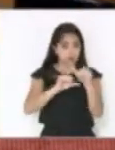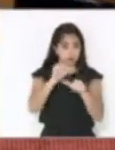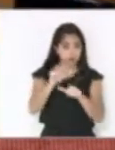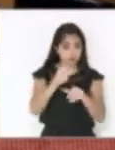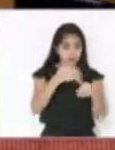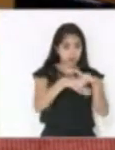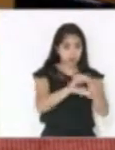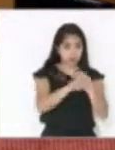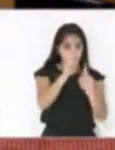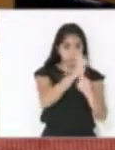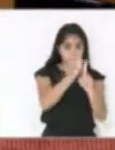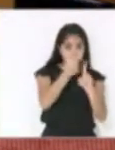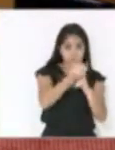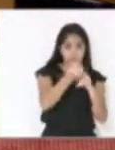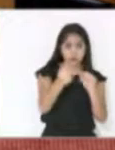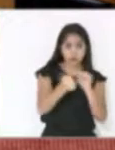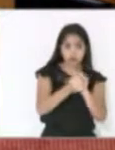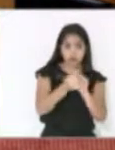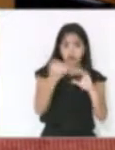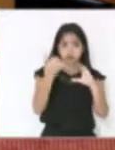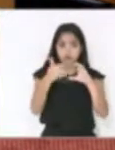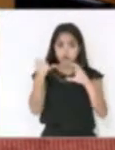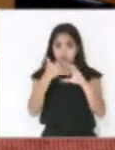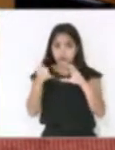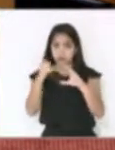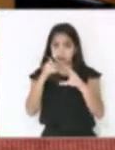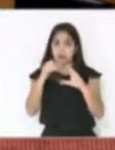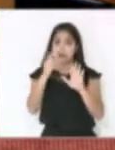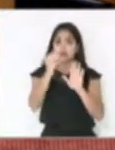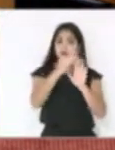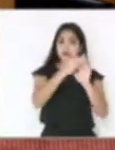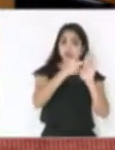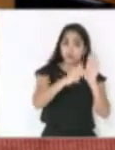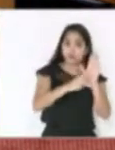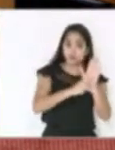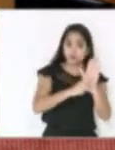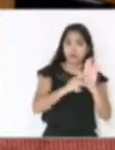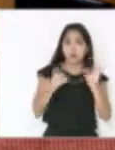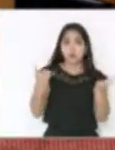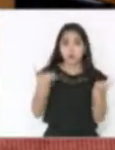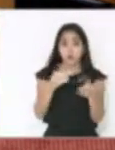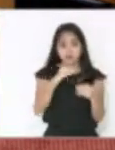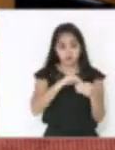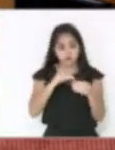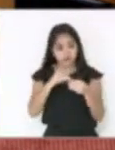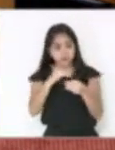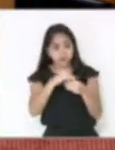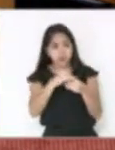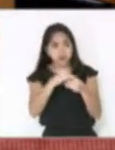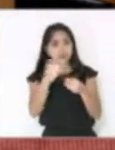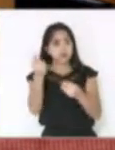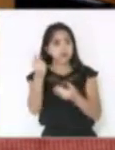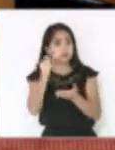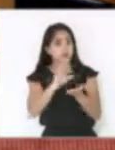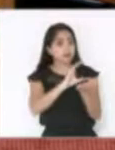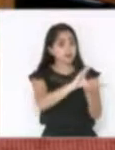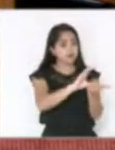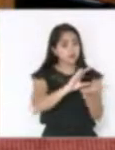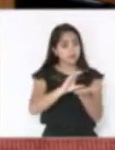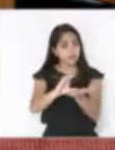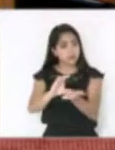Fundo Social com a Selesc, em que, através de uma emenda desta casa, hoje os municípios estão recebendo os seus